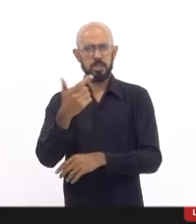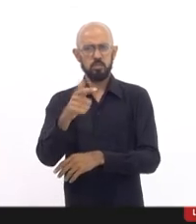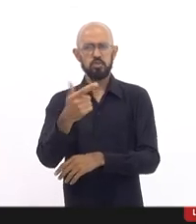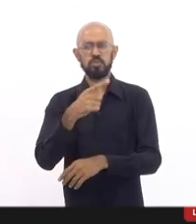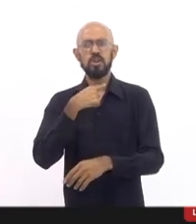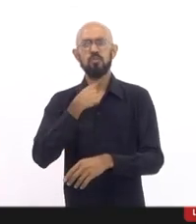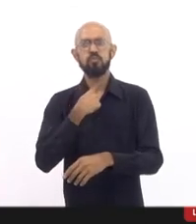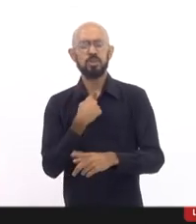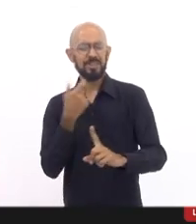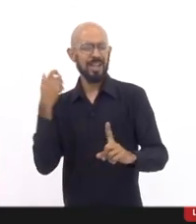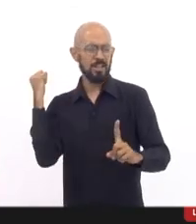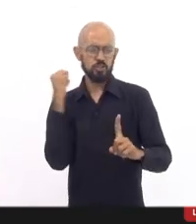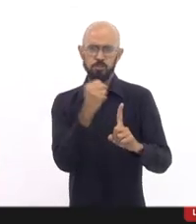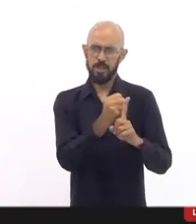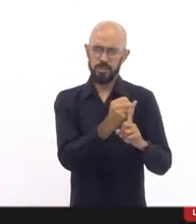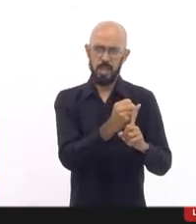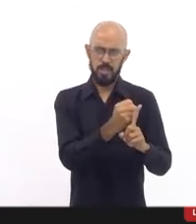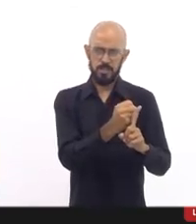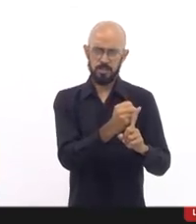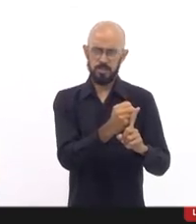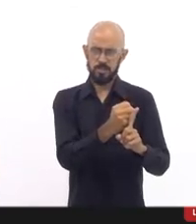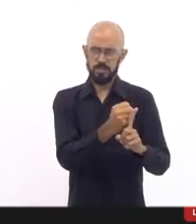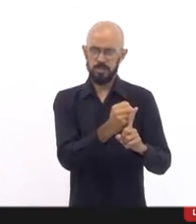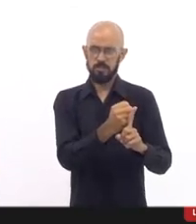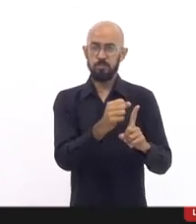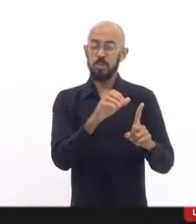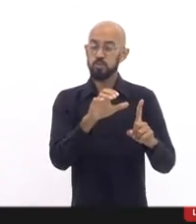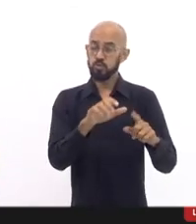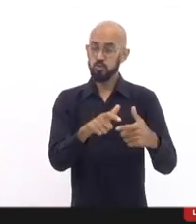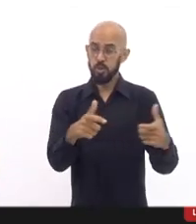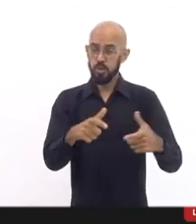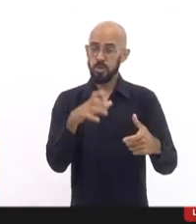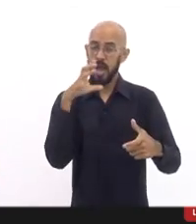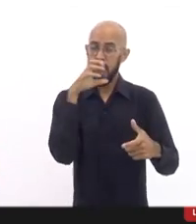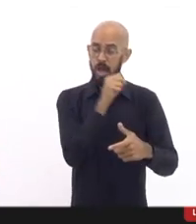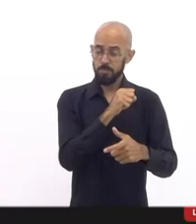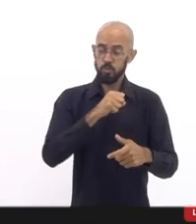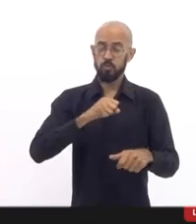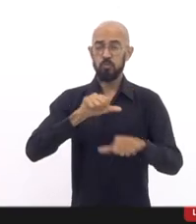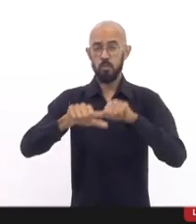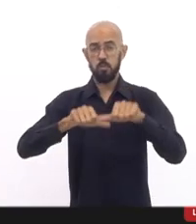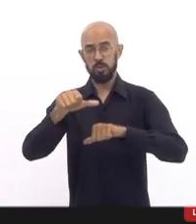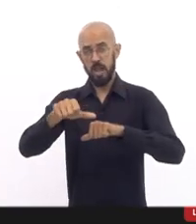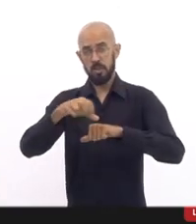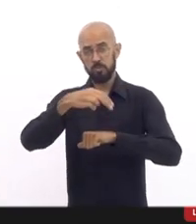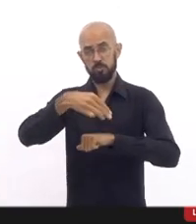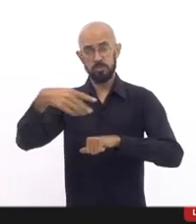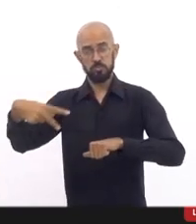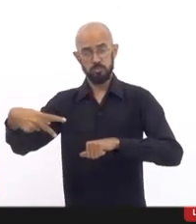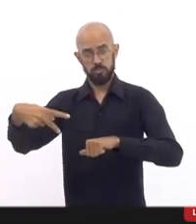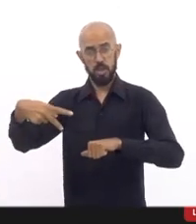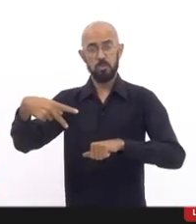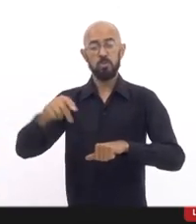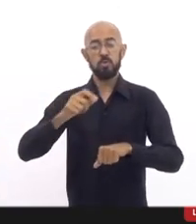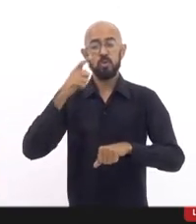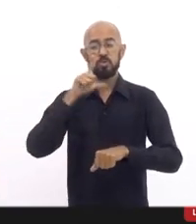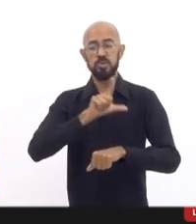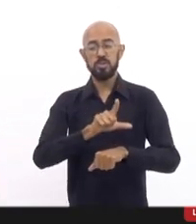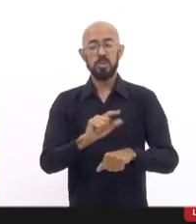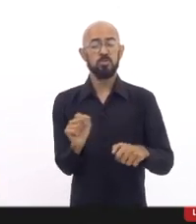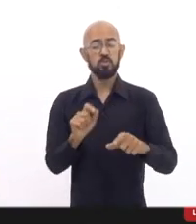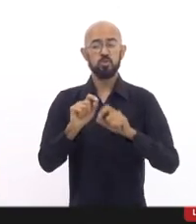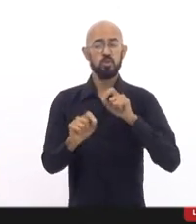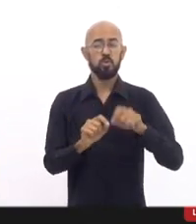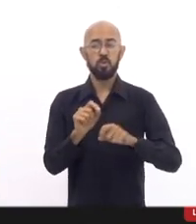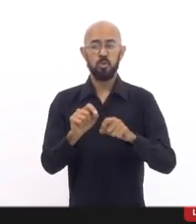vontade de matar. Isso foi rapidamente revertido por parte do Ministério Público e a gente conseguiu, de